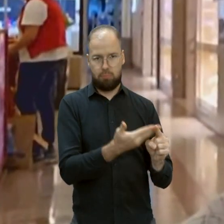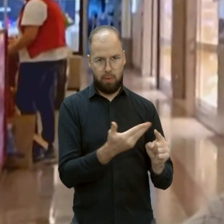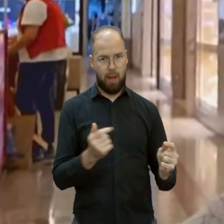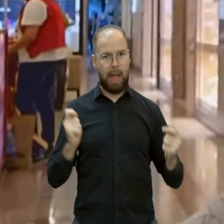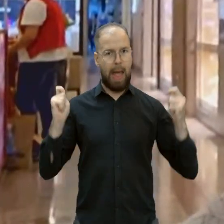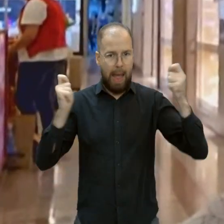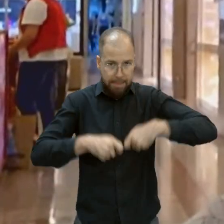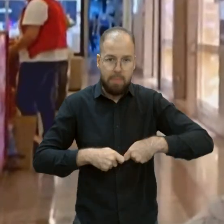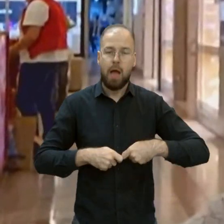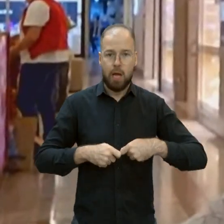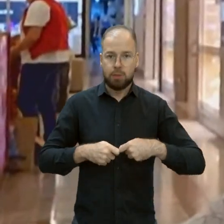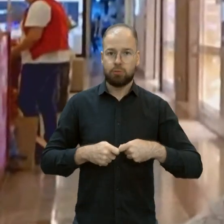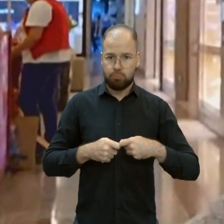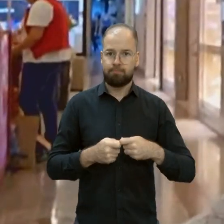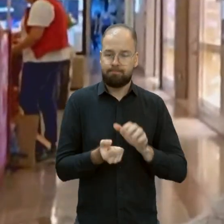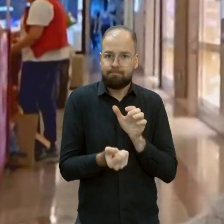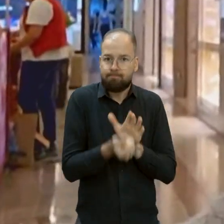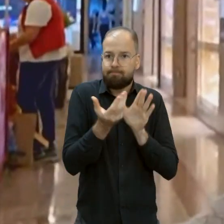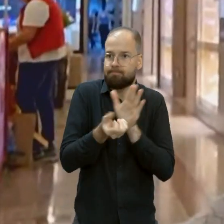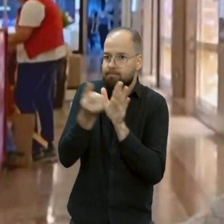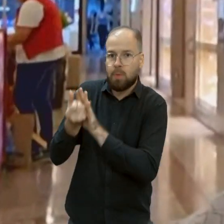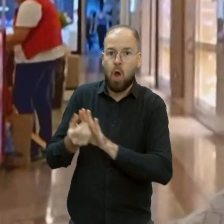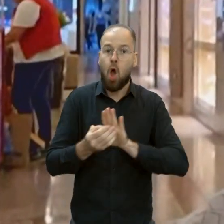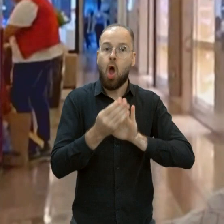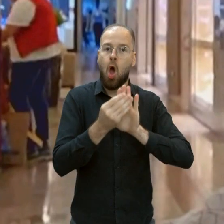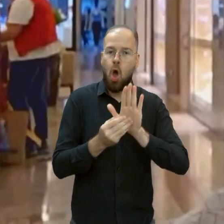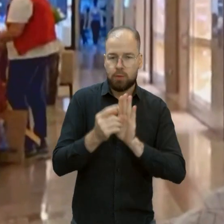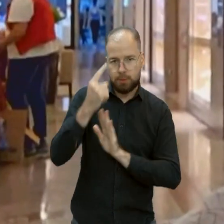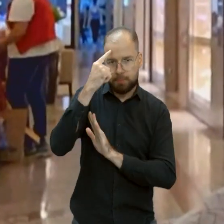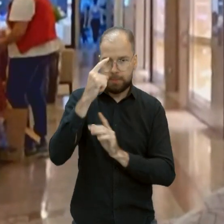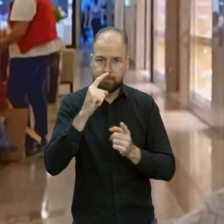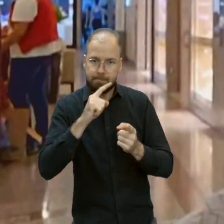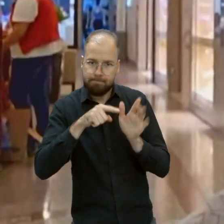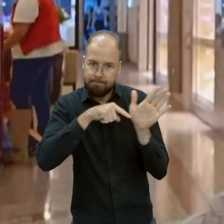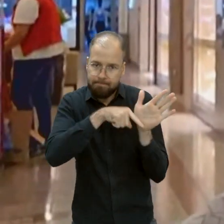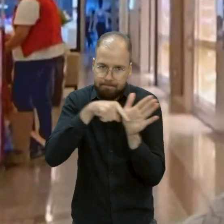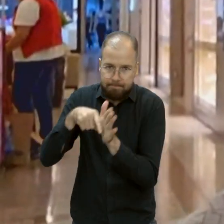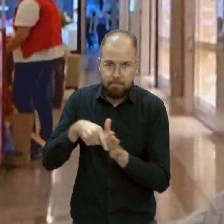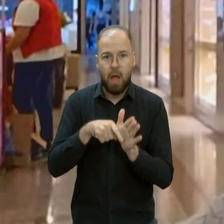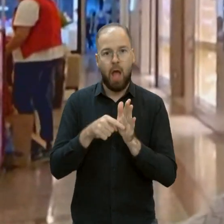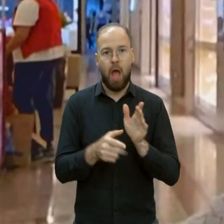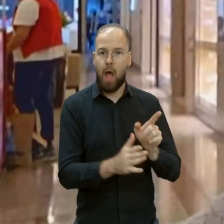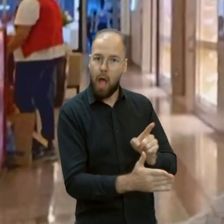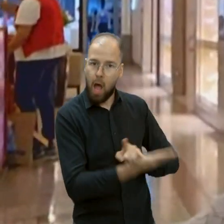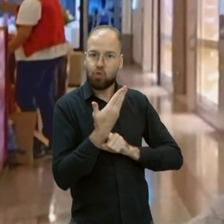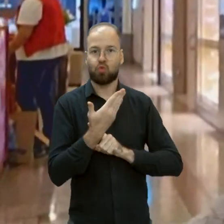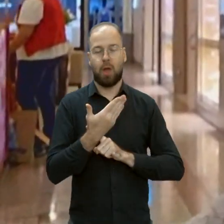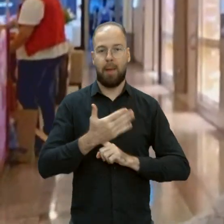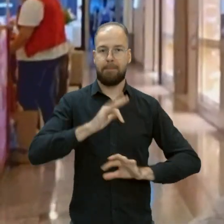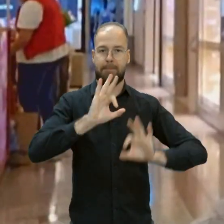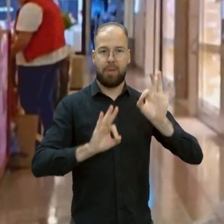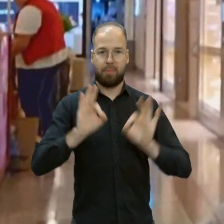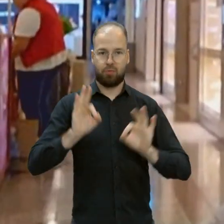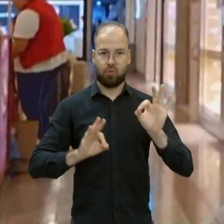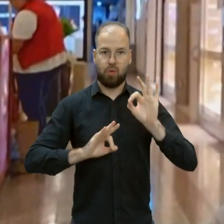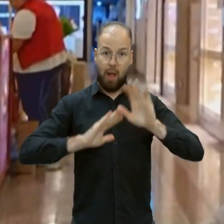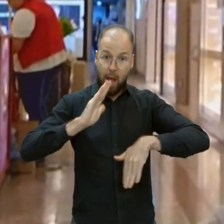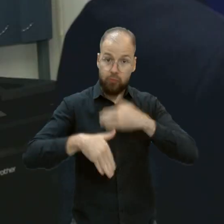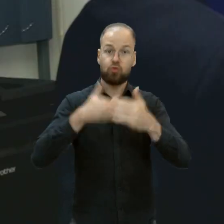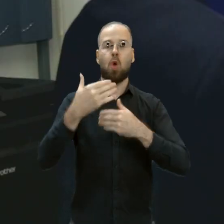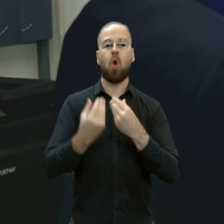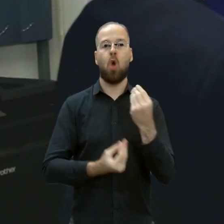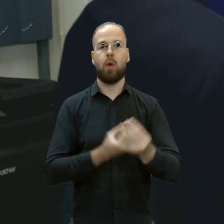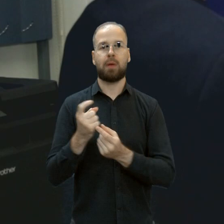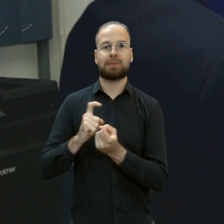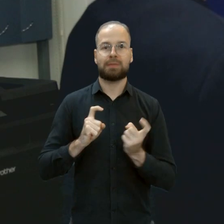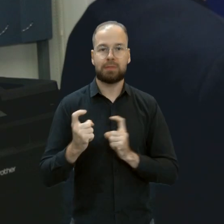construir conteúdo e nos ajudar em planejamento. Na evolução dessa discussão do trânsito,